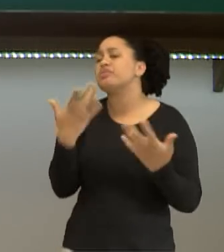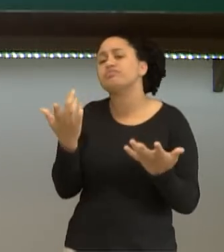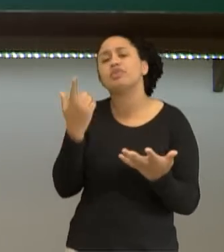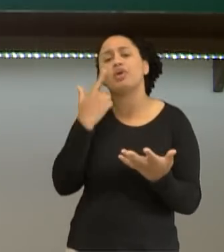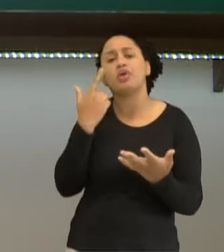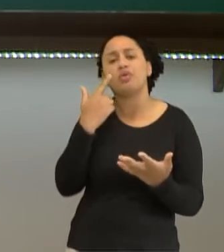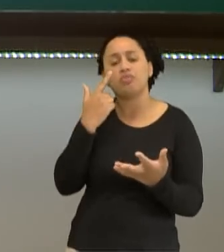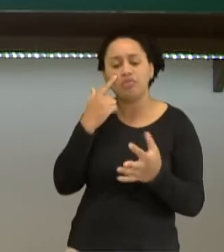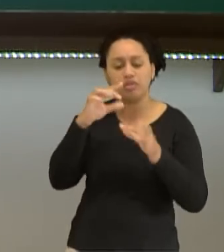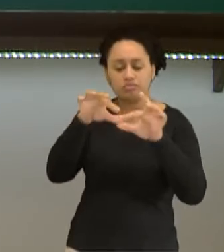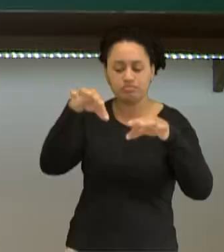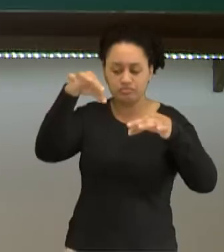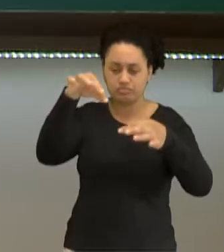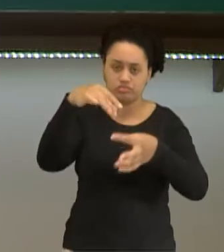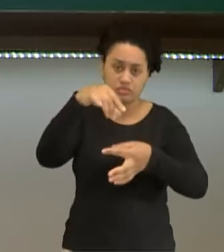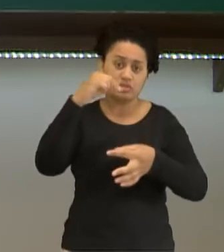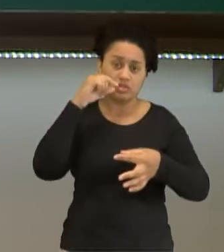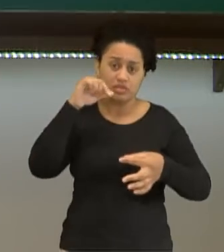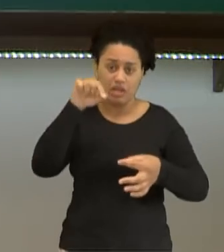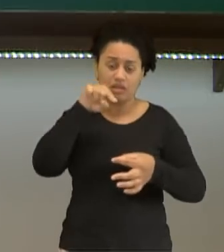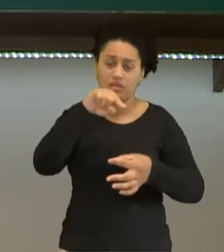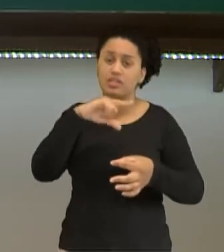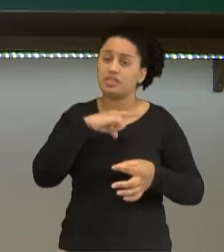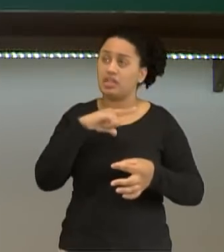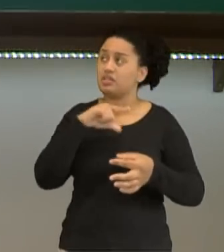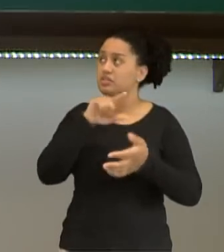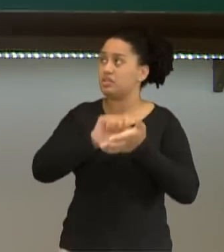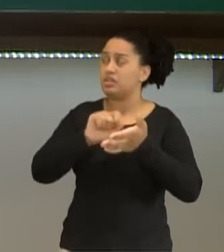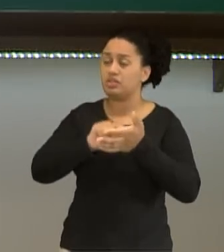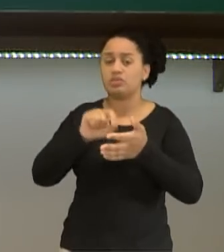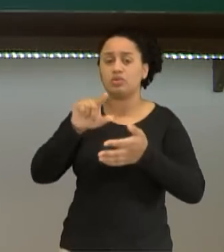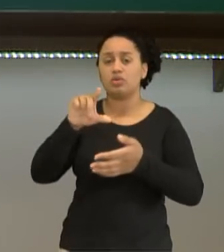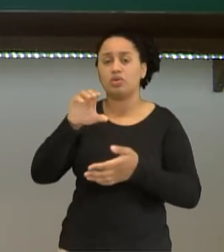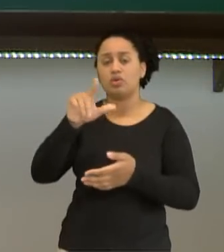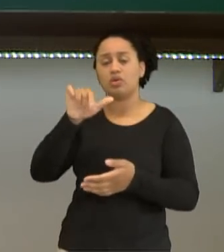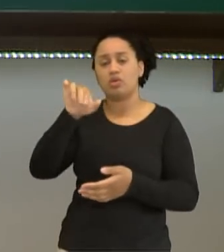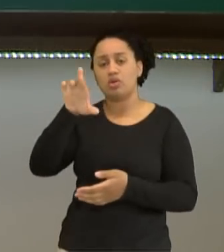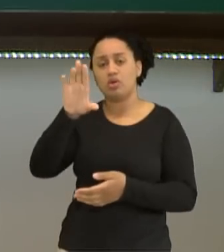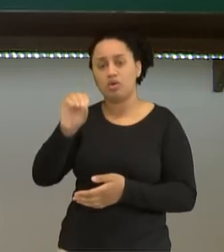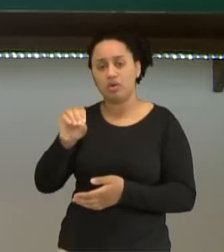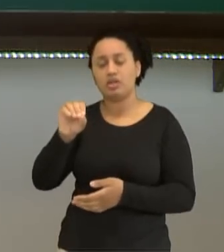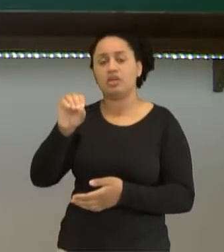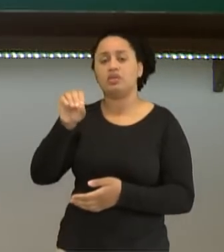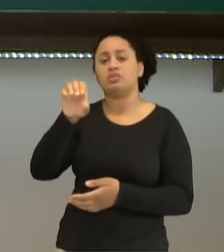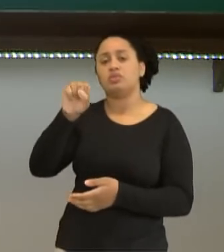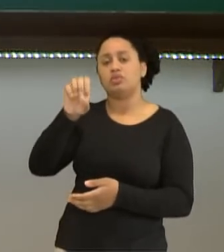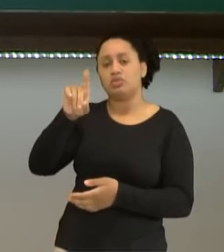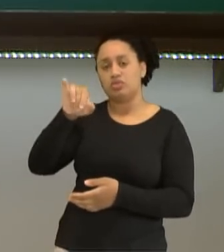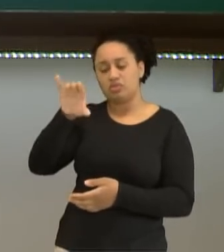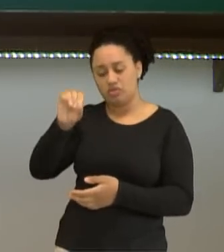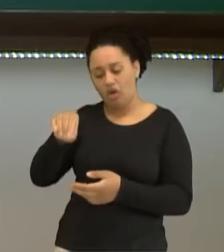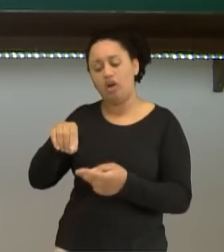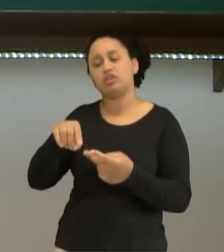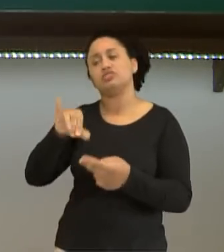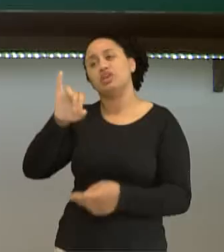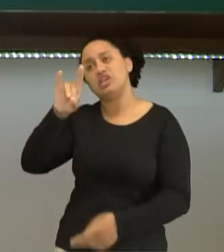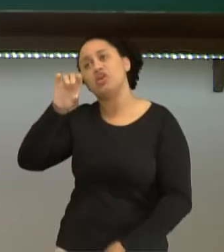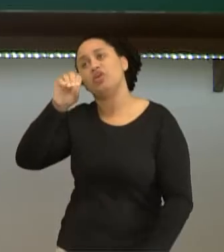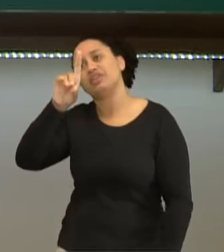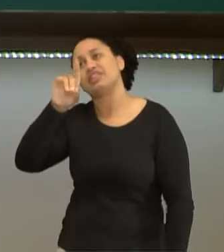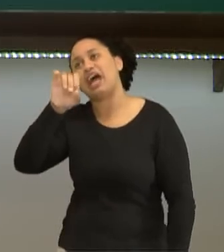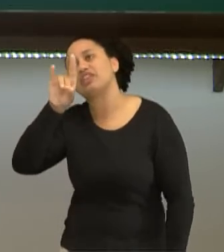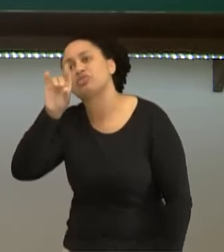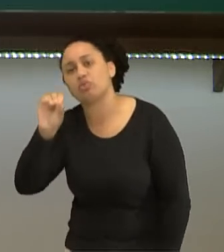pacotinho de sal, que o pacote de sal está escrito lá, cloreto de sódio iodado, ou sal iodado. Sim.